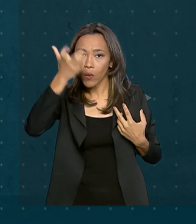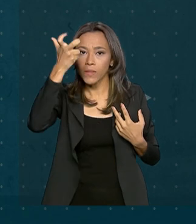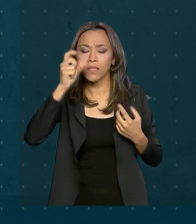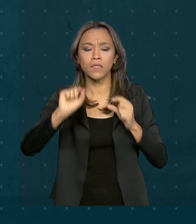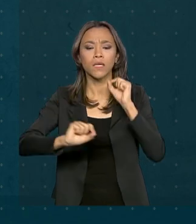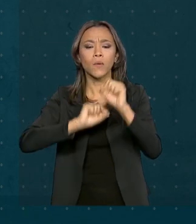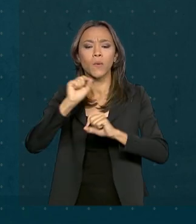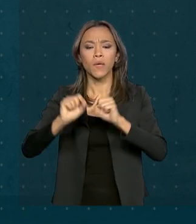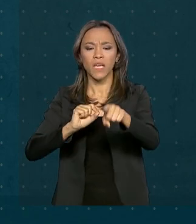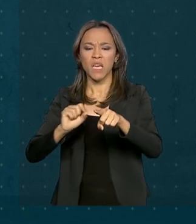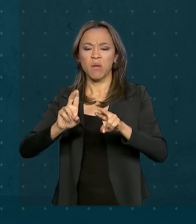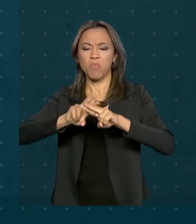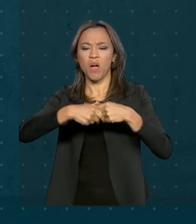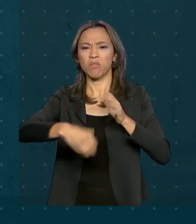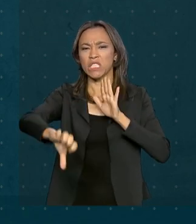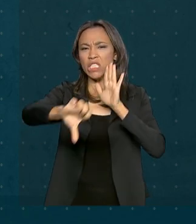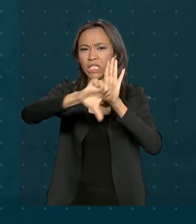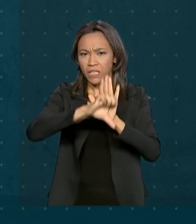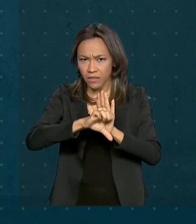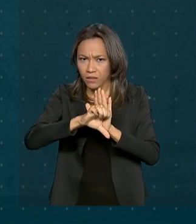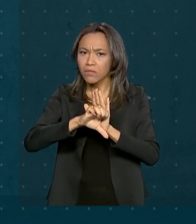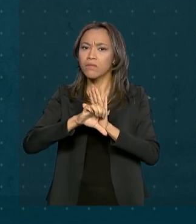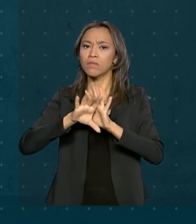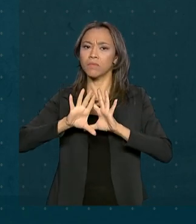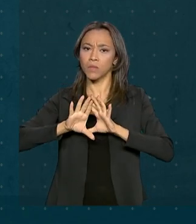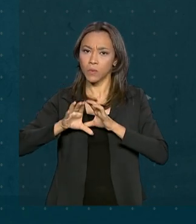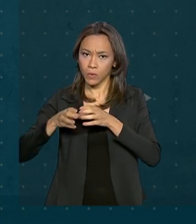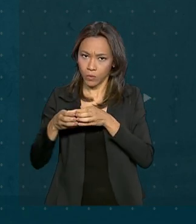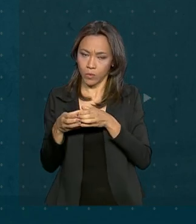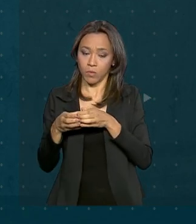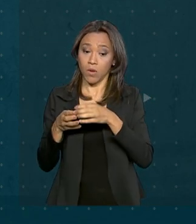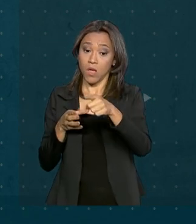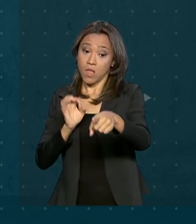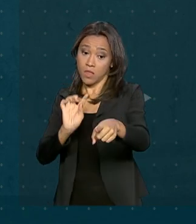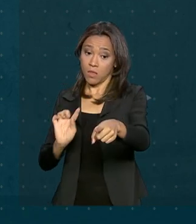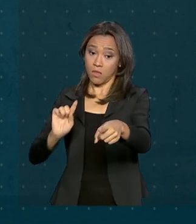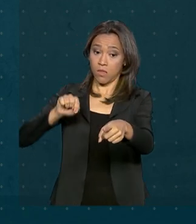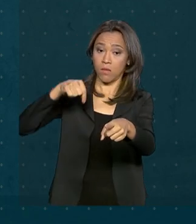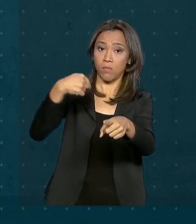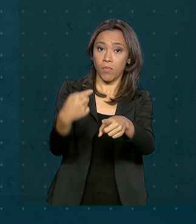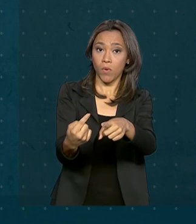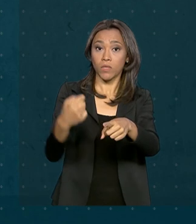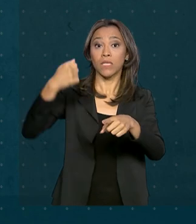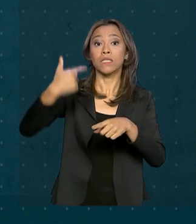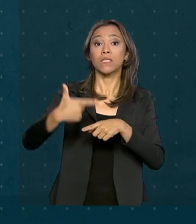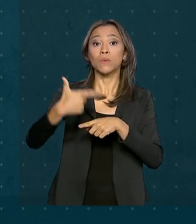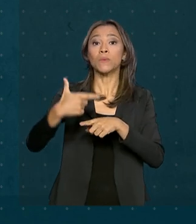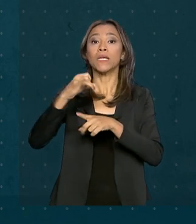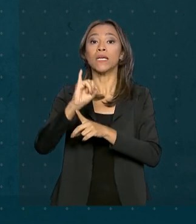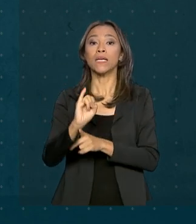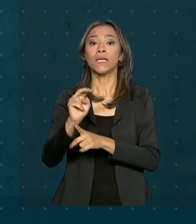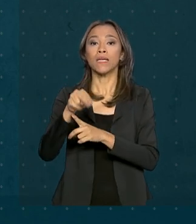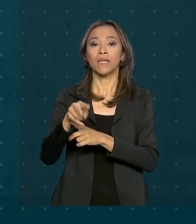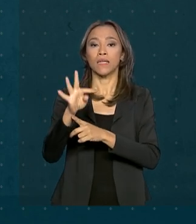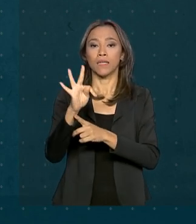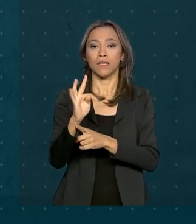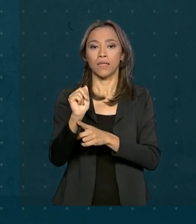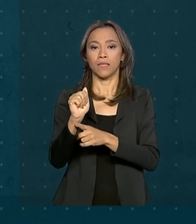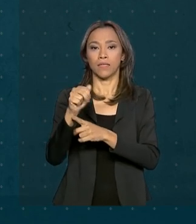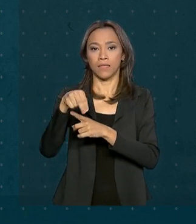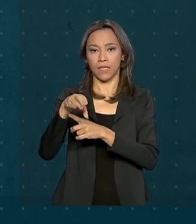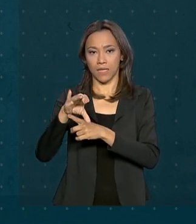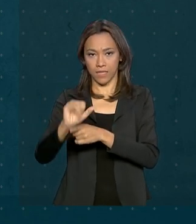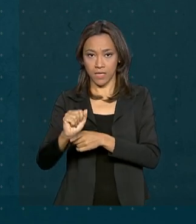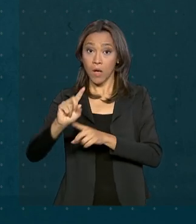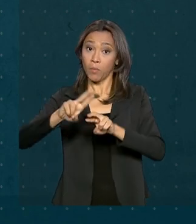condenação criminal por órgão colegiado, na prática após condenação em segunda instância. Com isso, os recursos ao